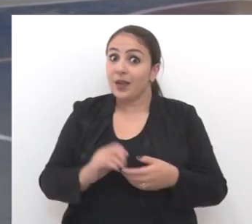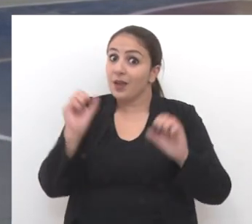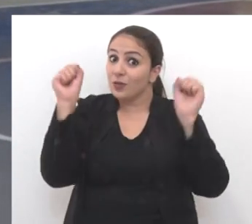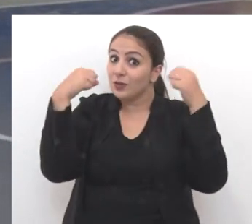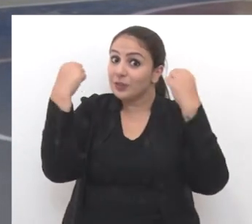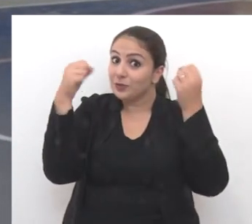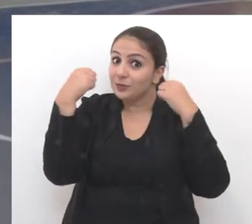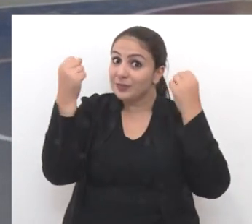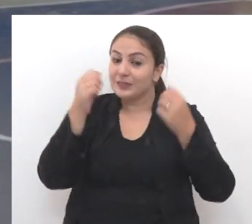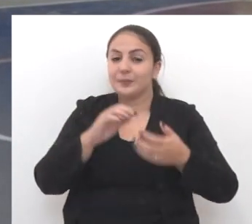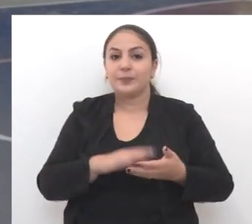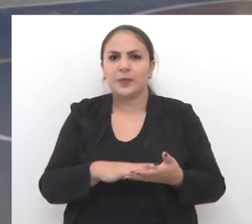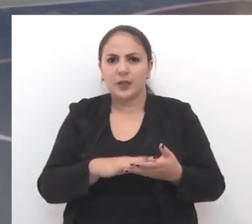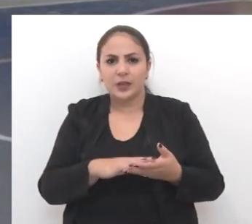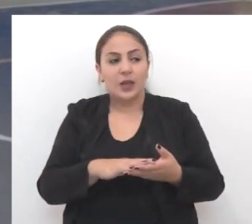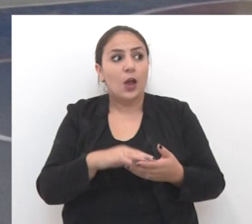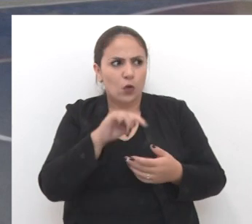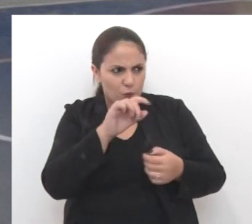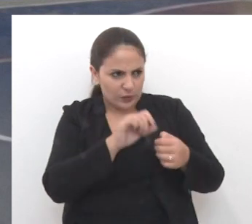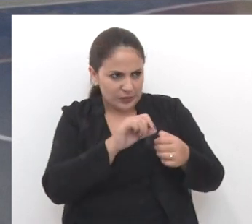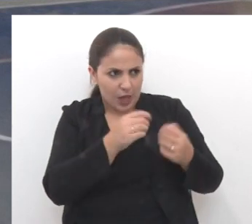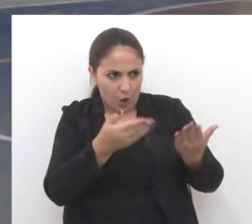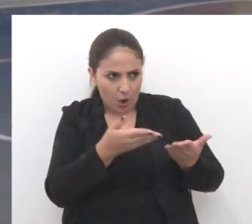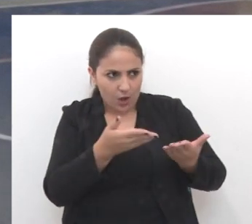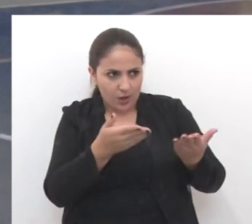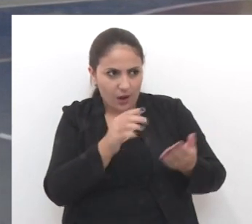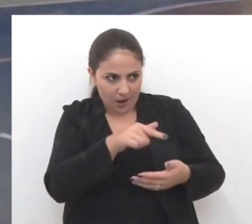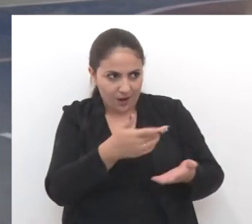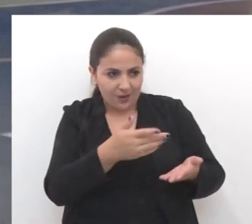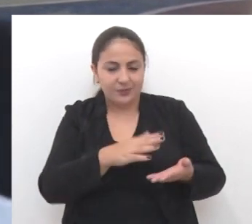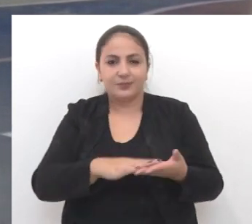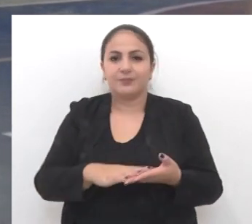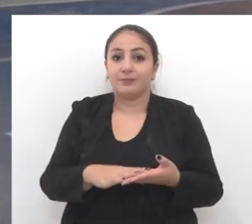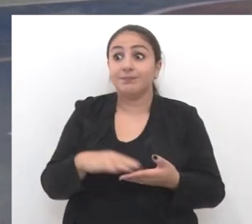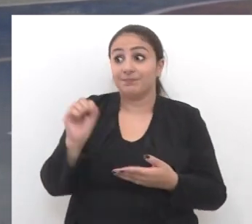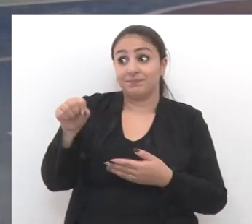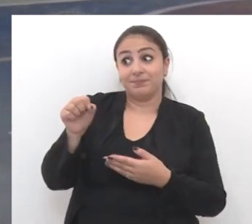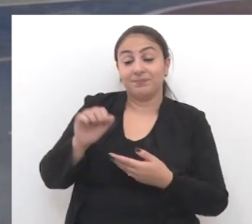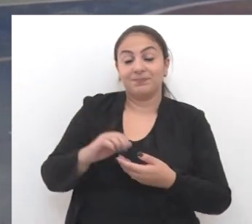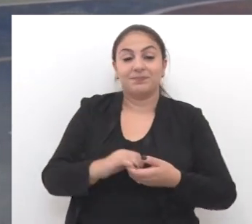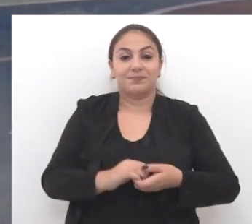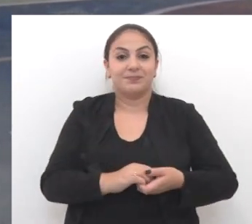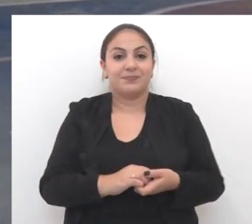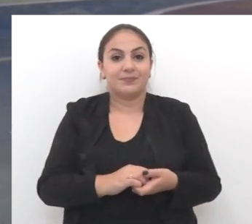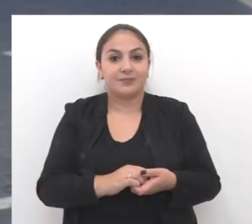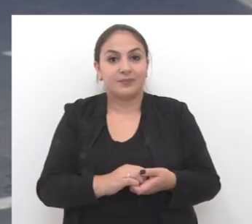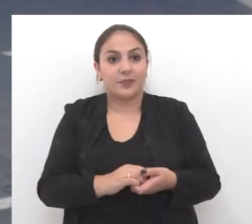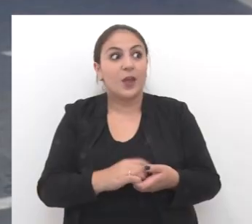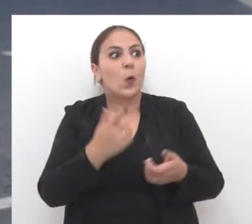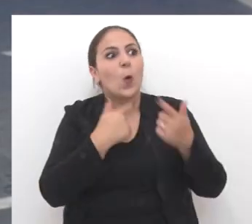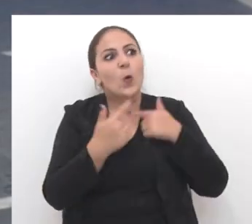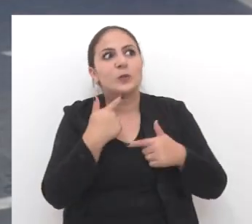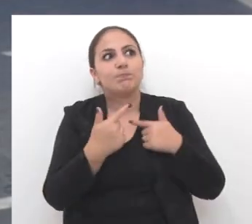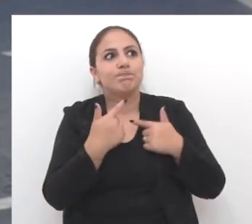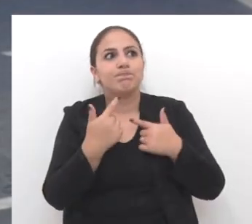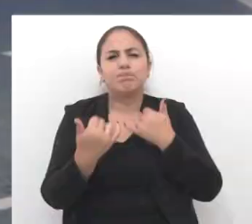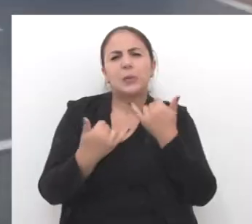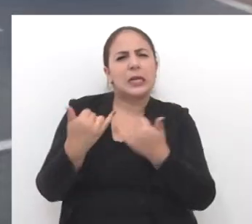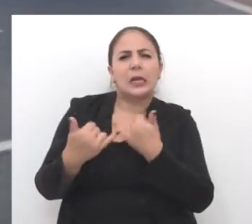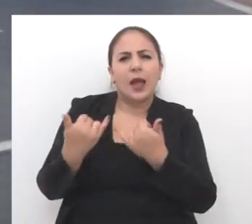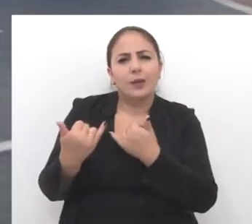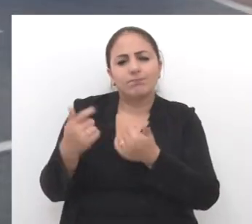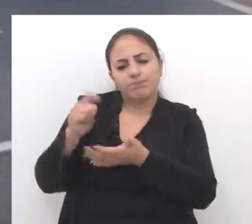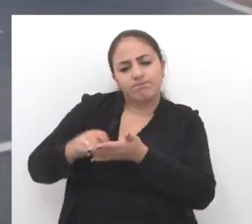Educação física. Era o que vocês estavam fazendo agora há pouco, né? Aham. De brincar.